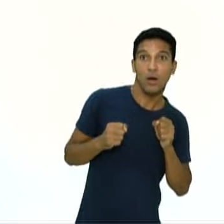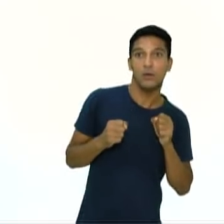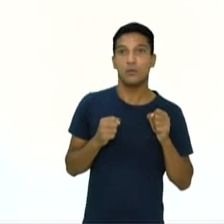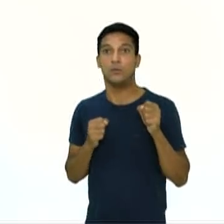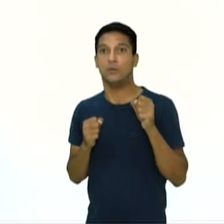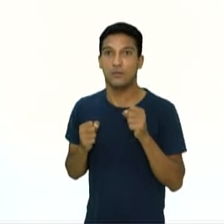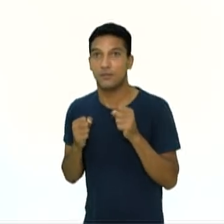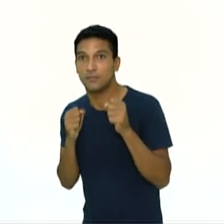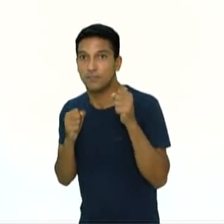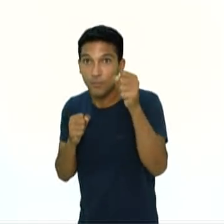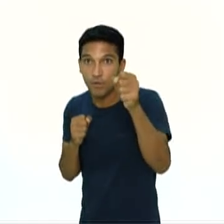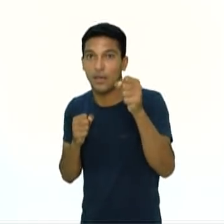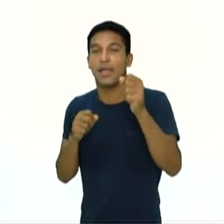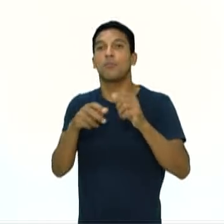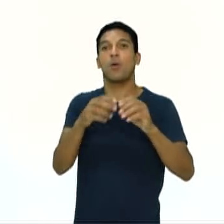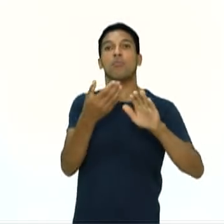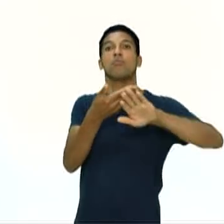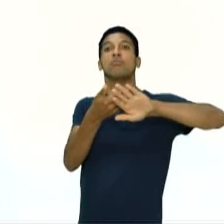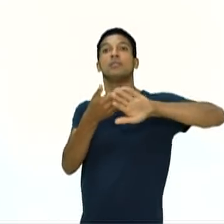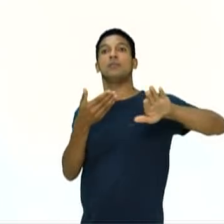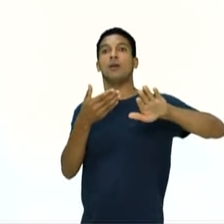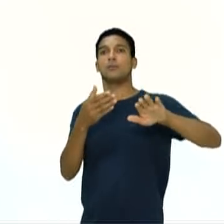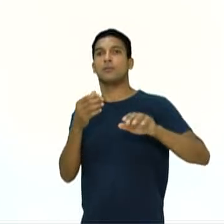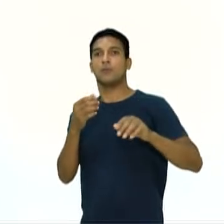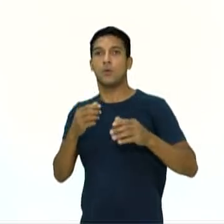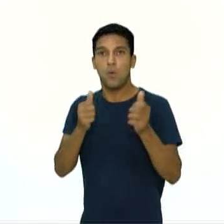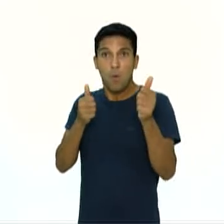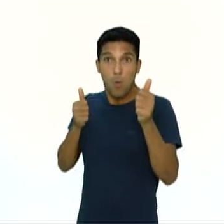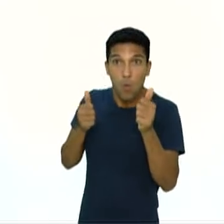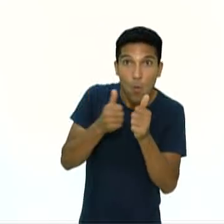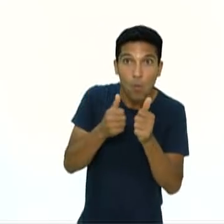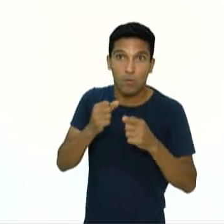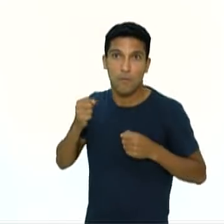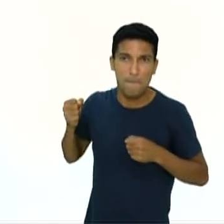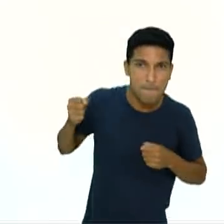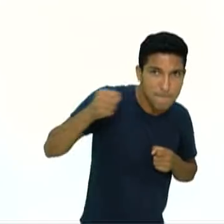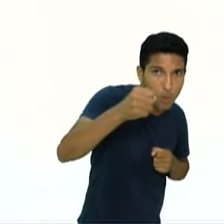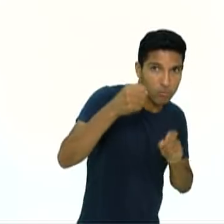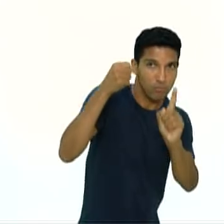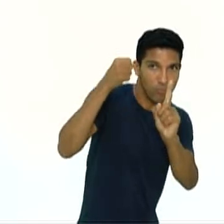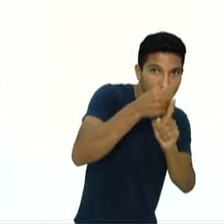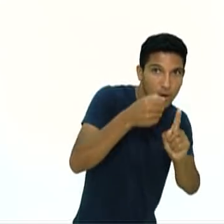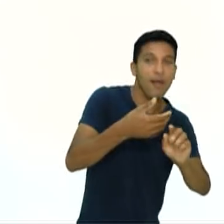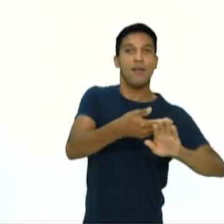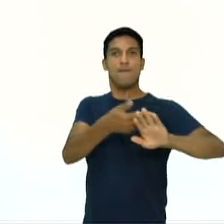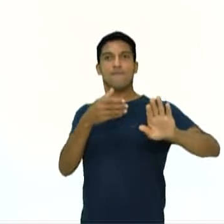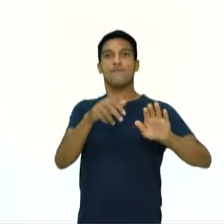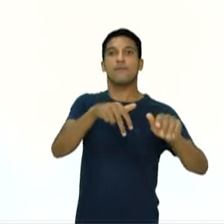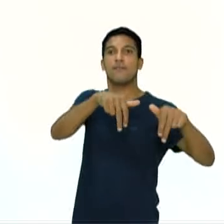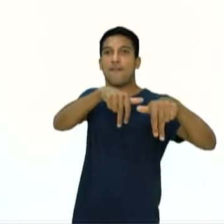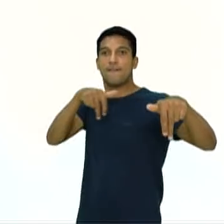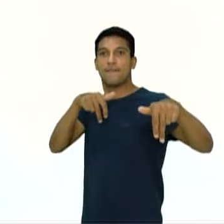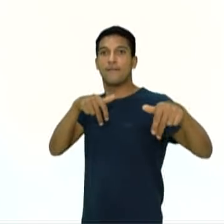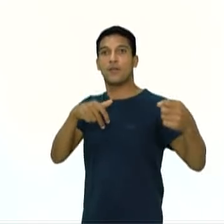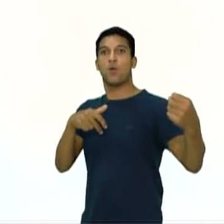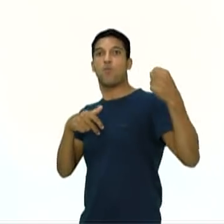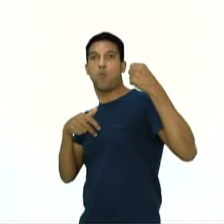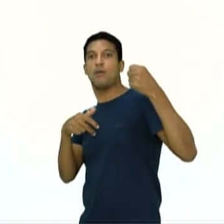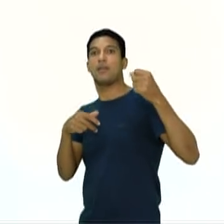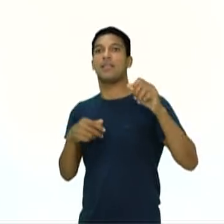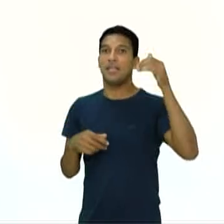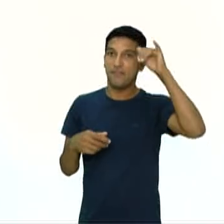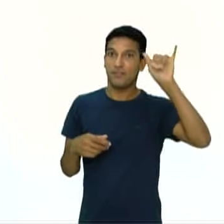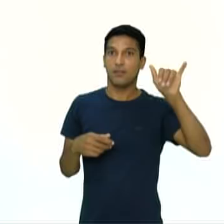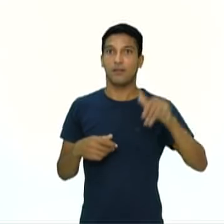do alcance do adversário, né? Lembra que eu falei isso? Eu me aproximo para acertar o golpe e saio para não levar o contra